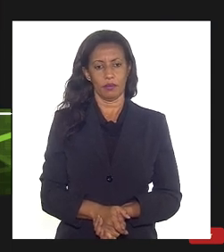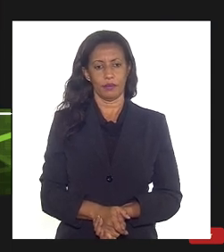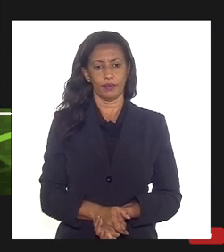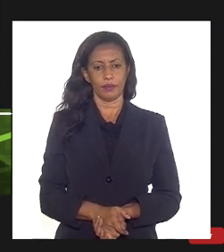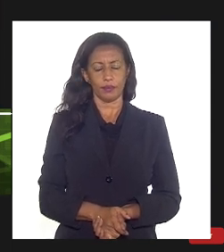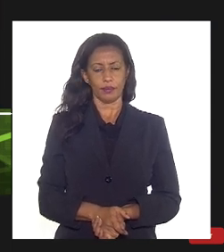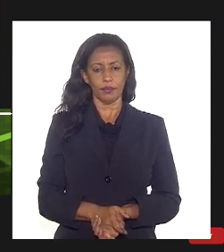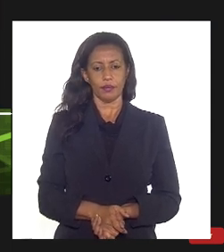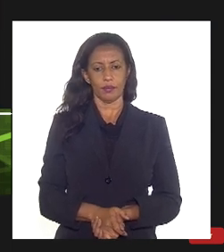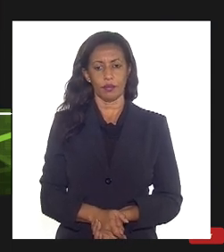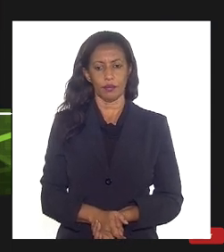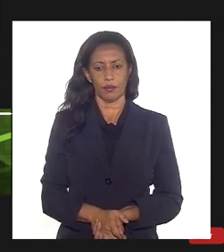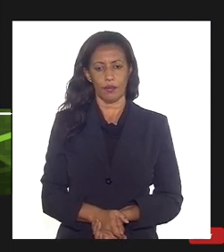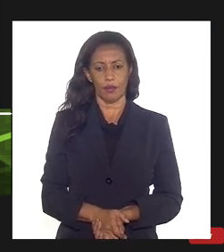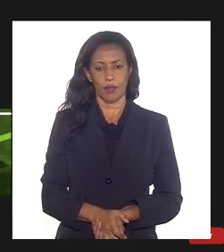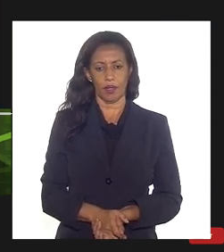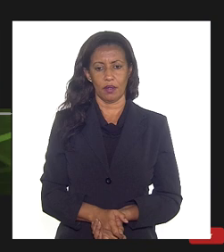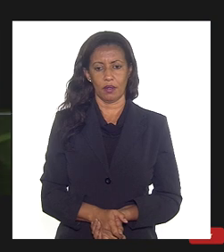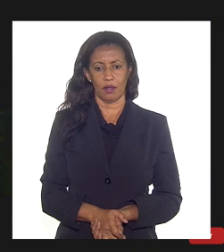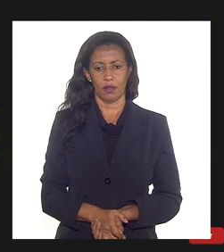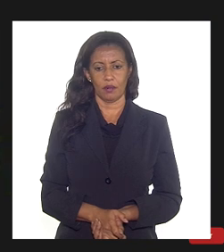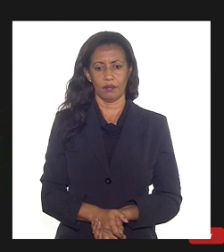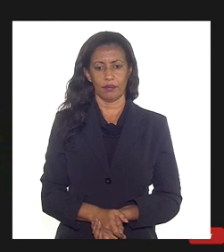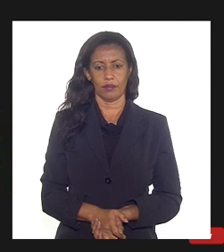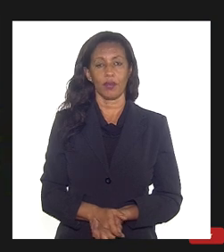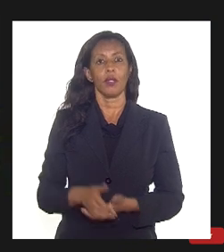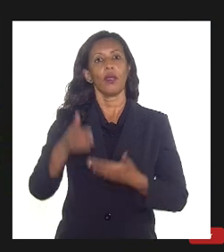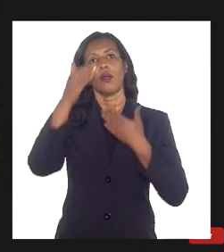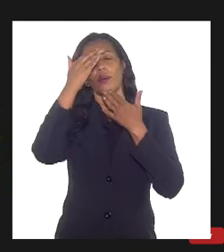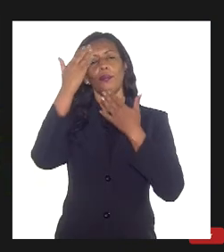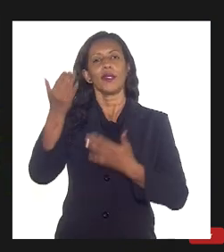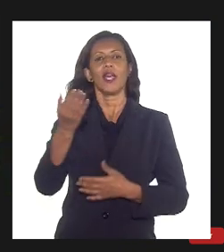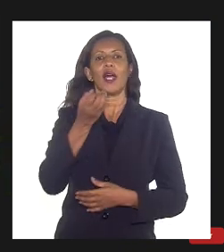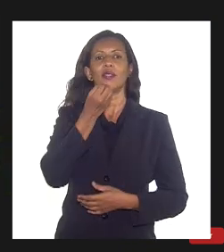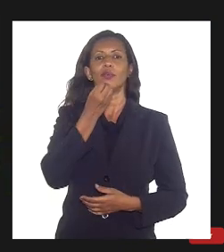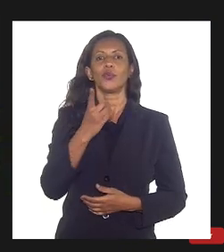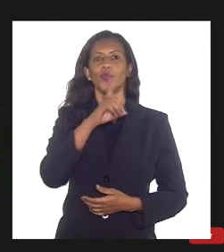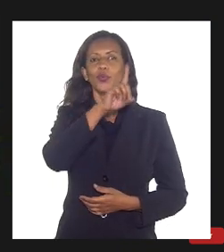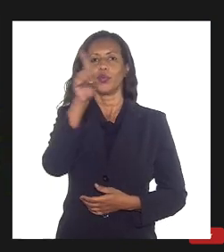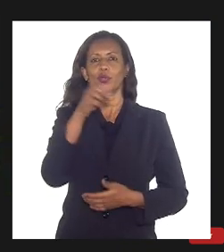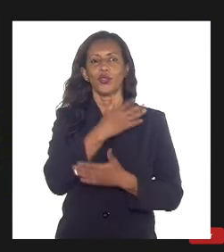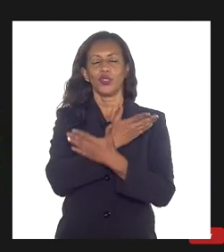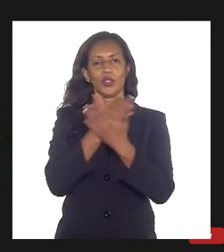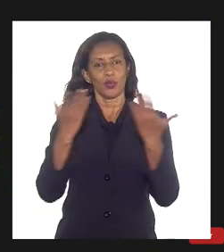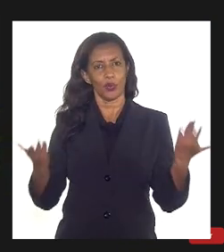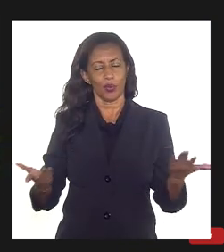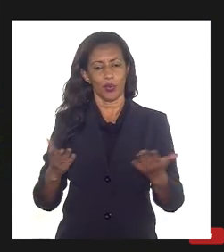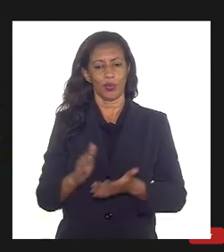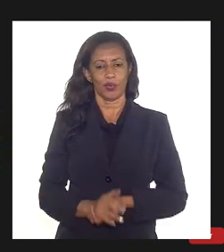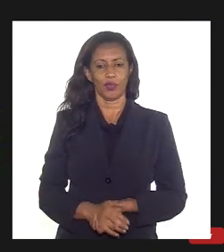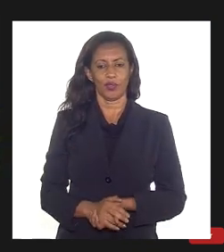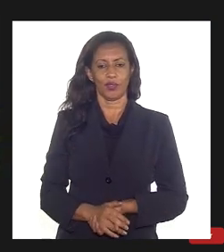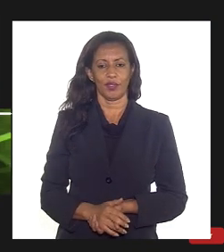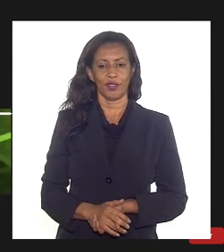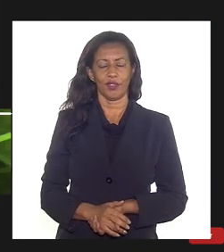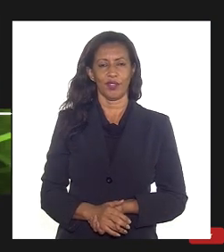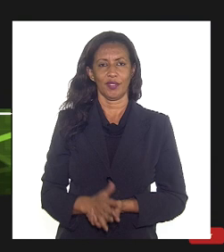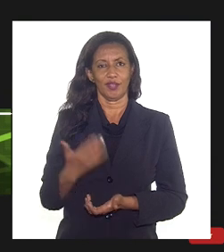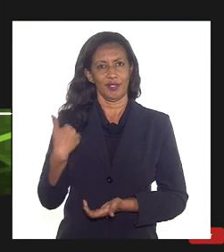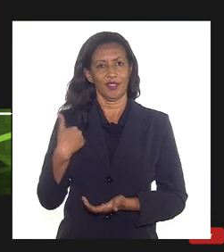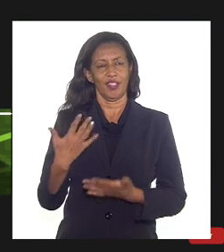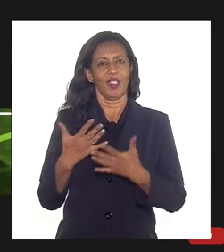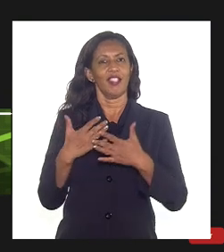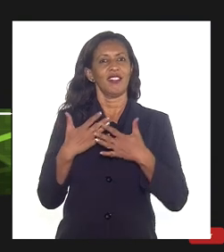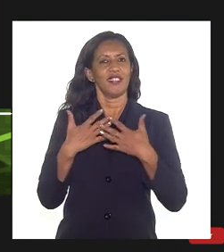Obrigado Cristiano bom dia a todos eu gostaria de começar saudando o presidente deputado Luiz Paulo